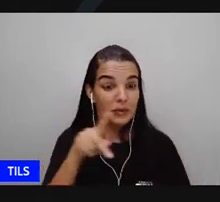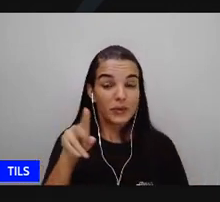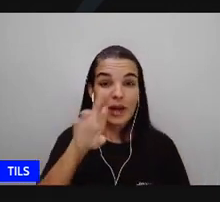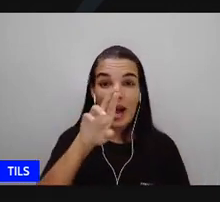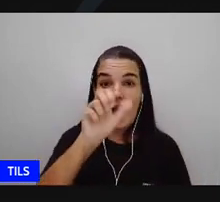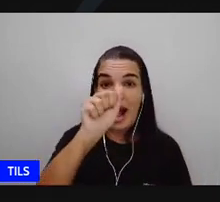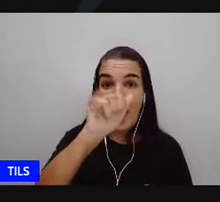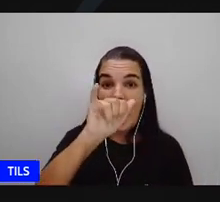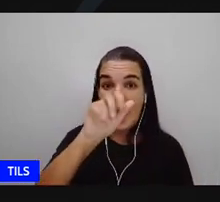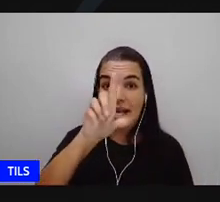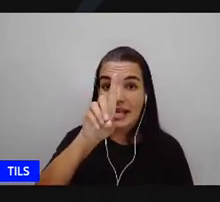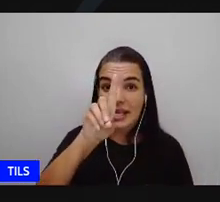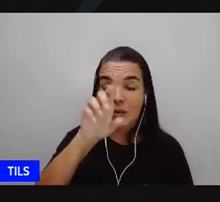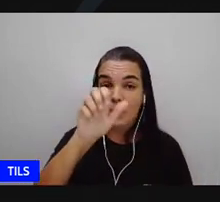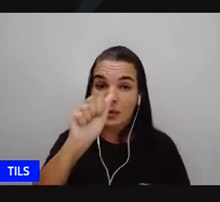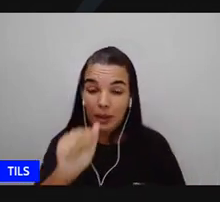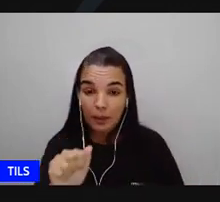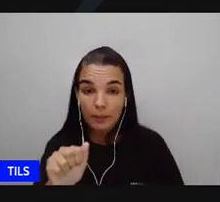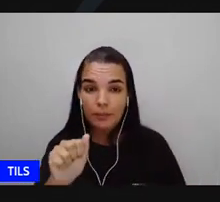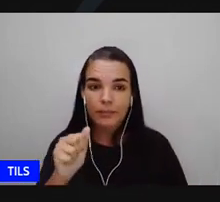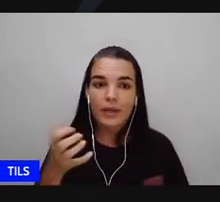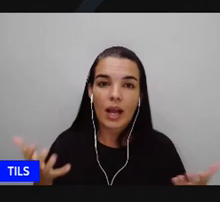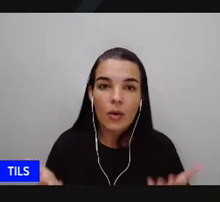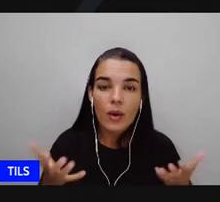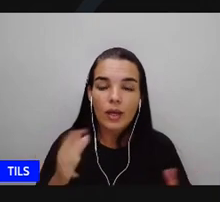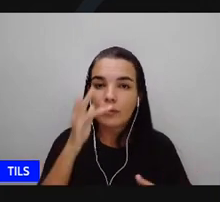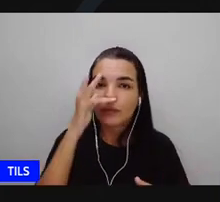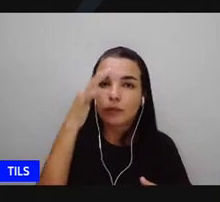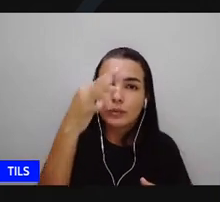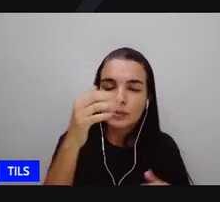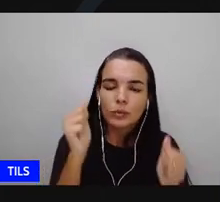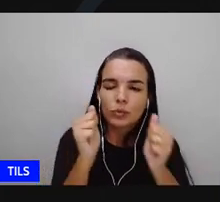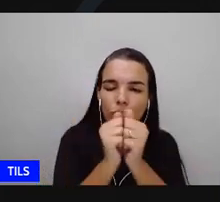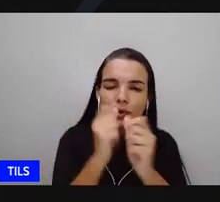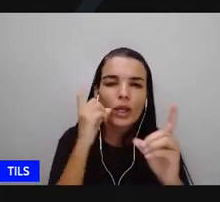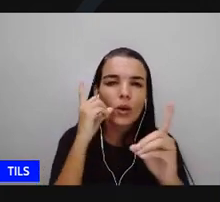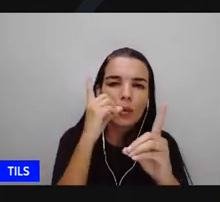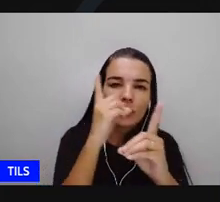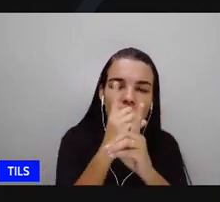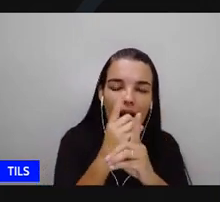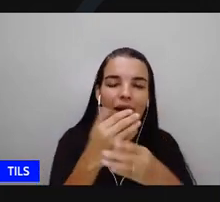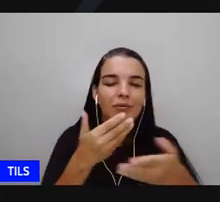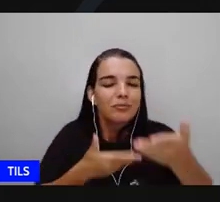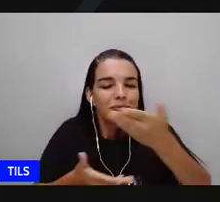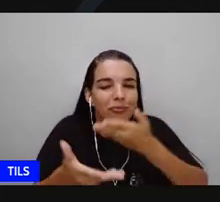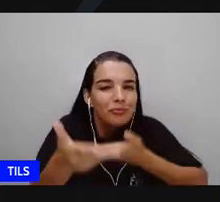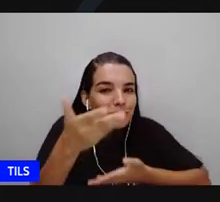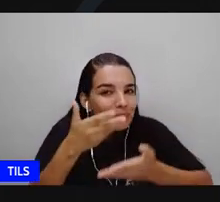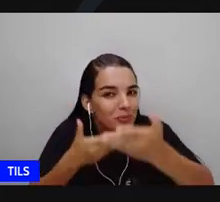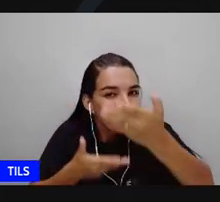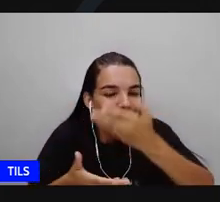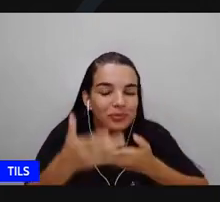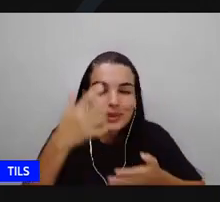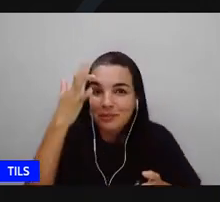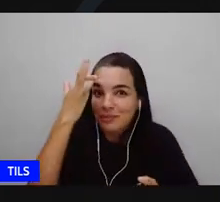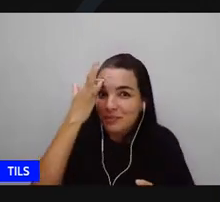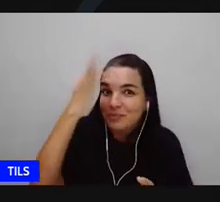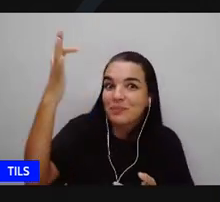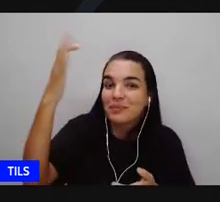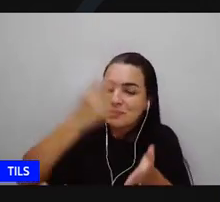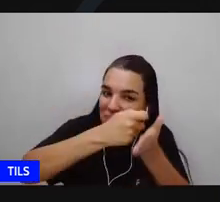e espero em um momento presencial poder encontrar com vocês e trocar novas ideias sobre